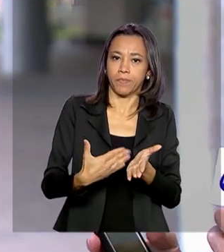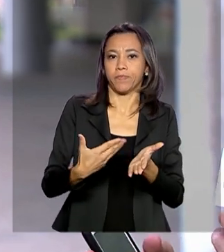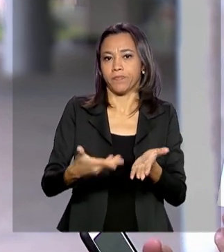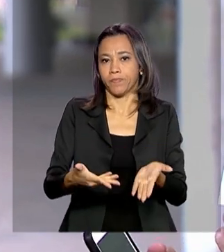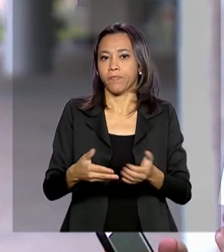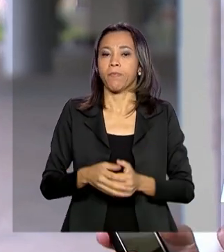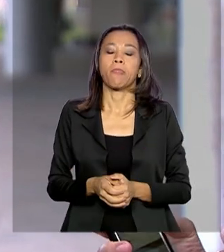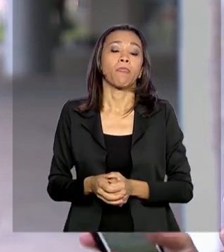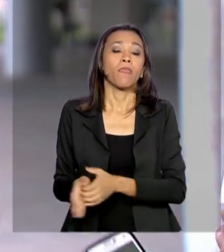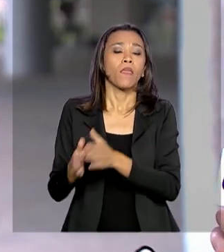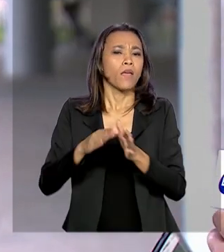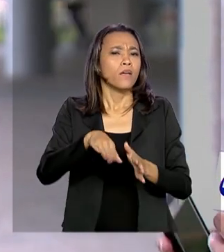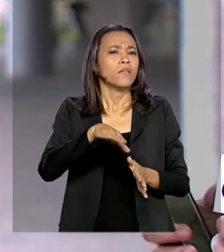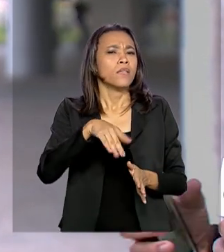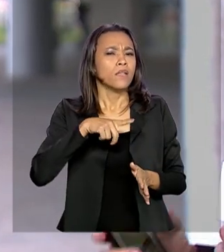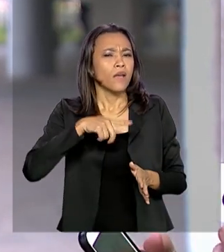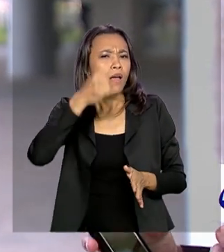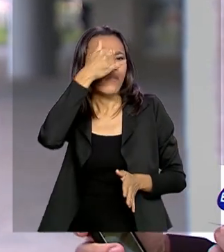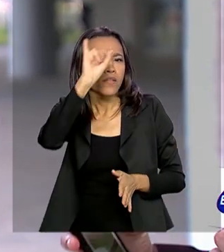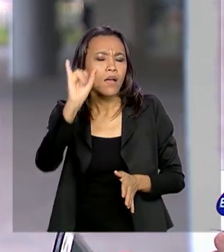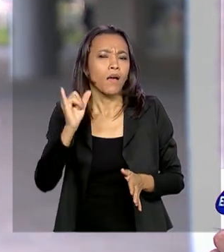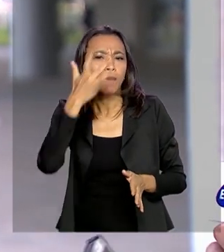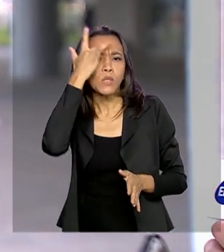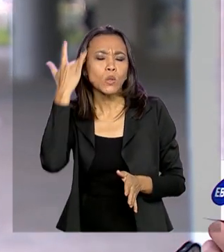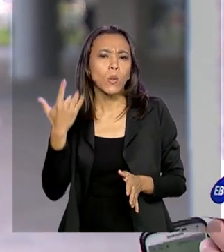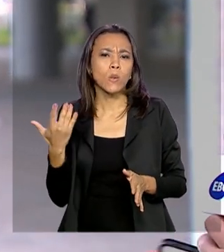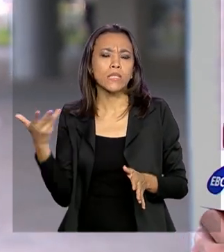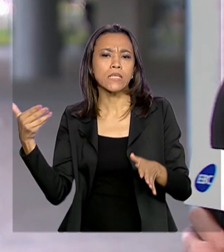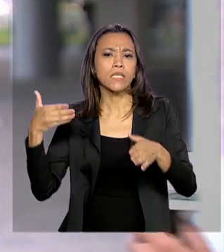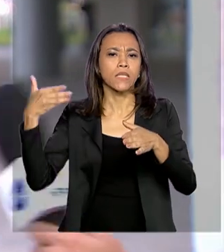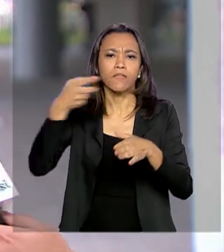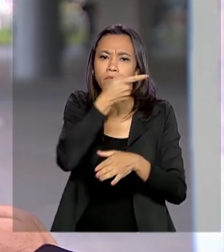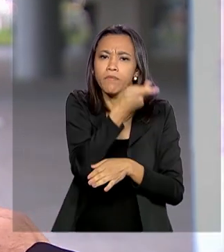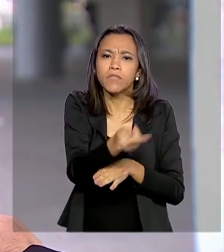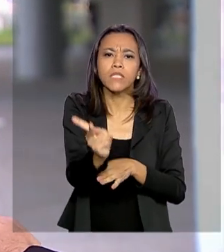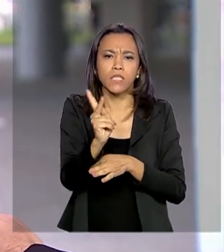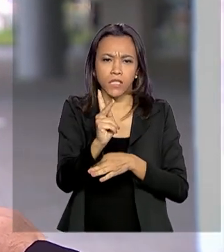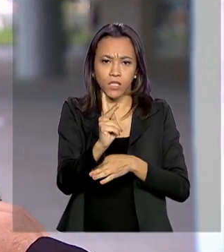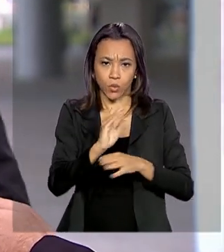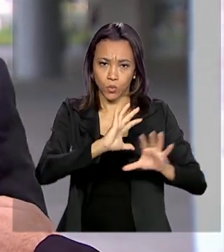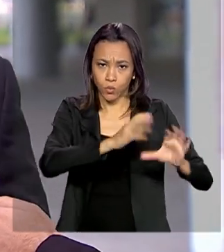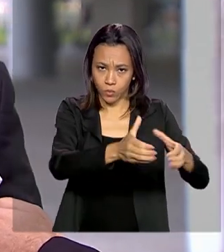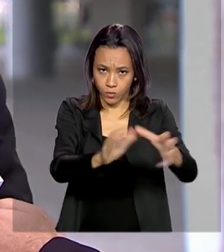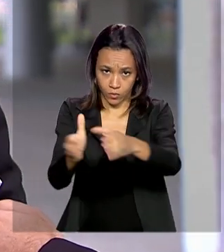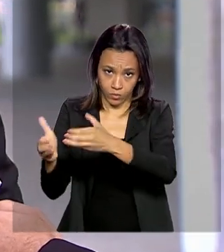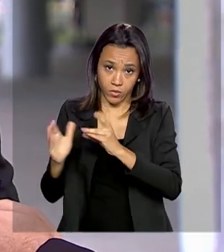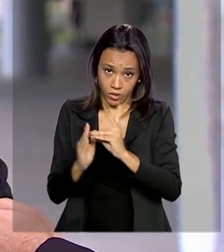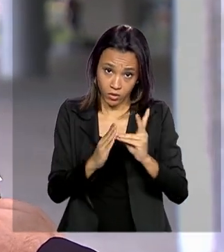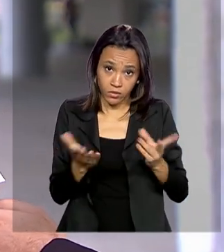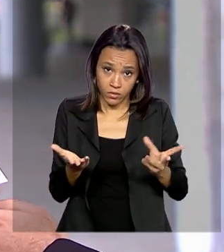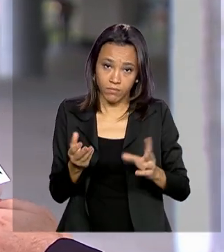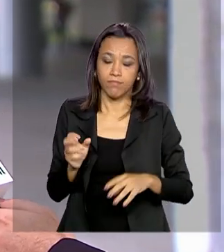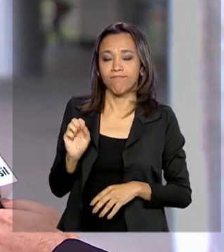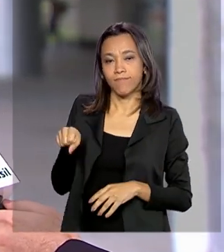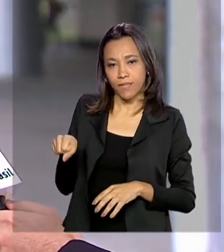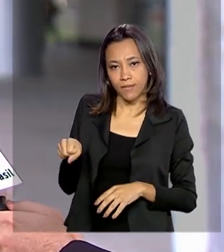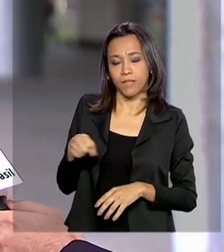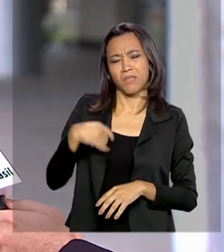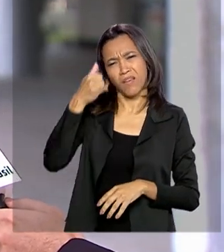medidas também, né? Quer dizer, é interessante evitar que pessoas frequentem as aldeias, por aí? Exatamente. Para evitar a